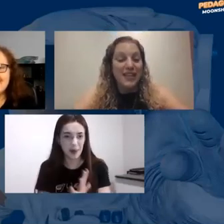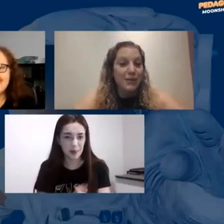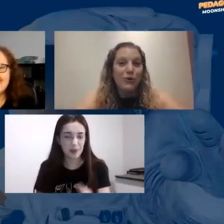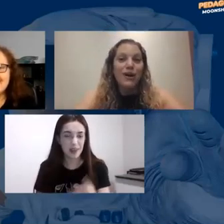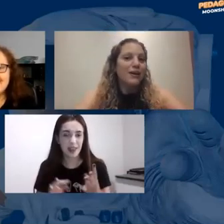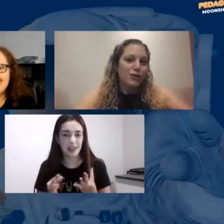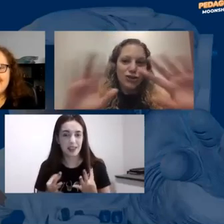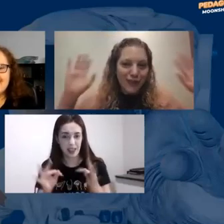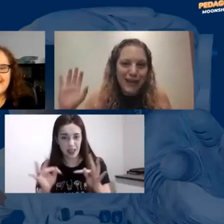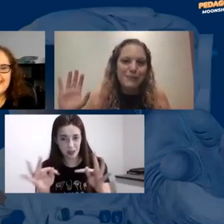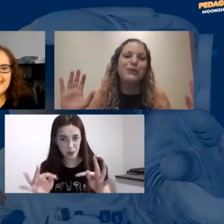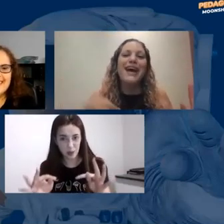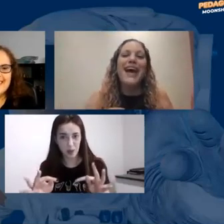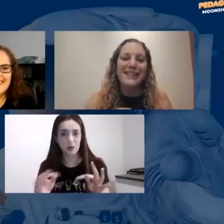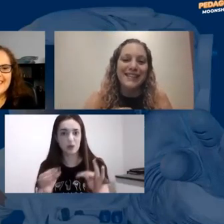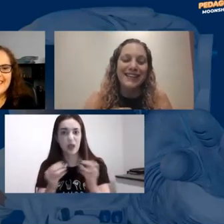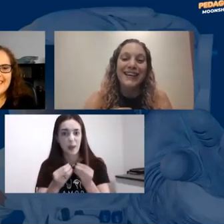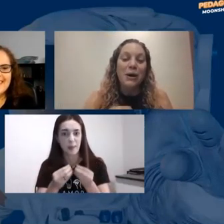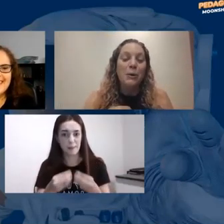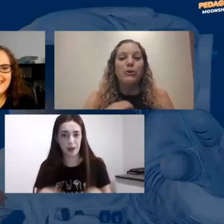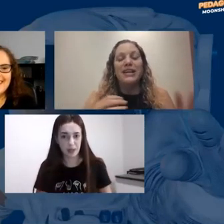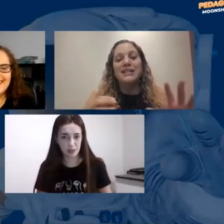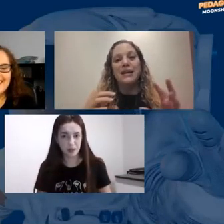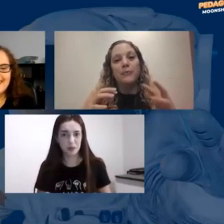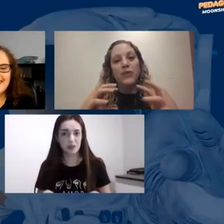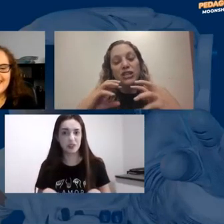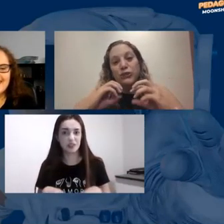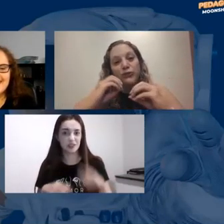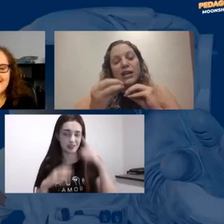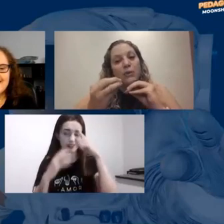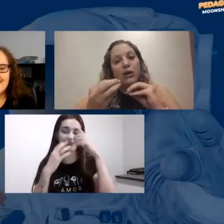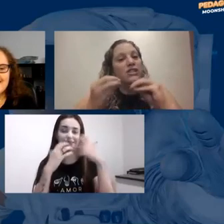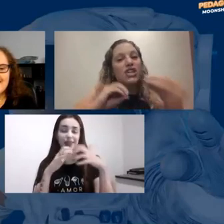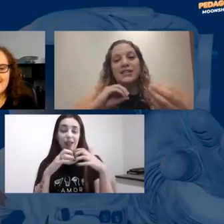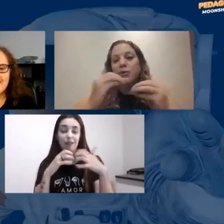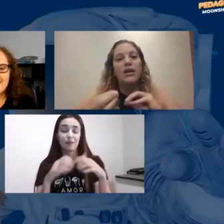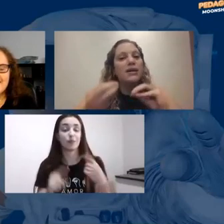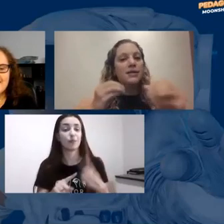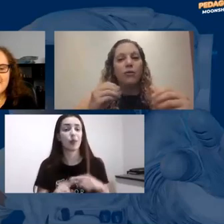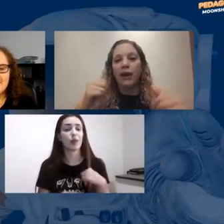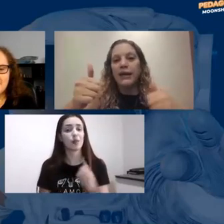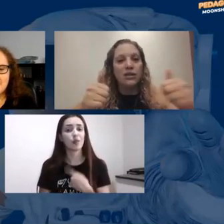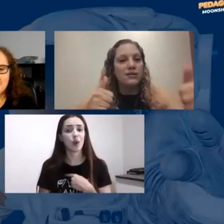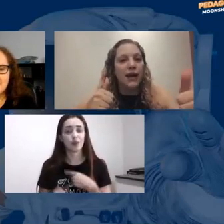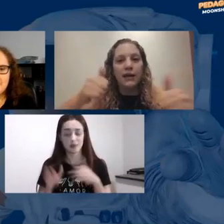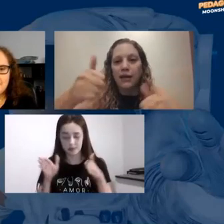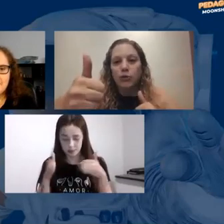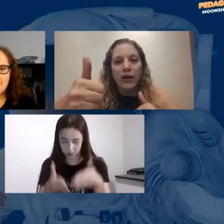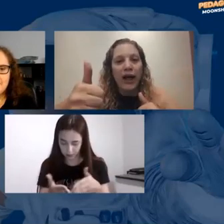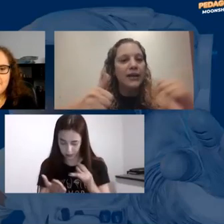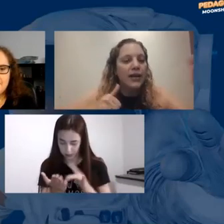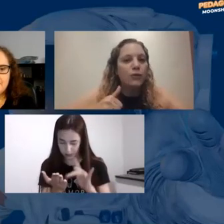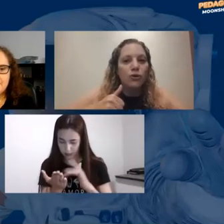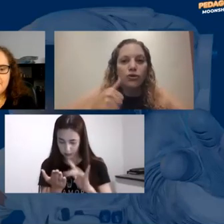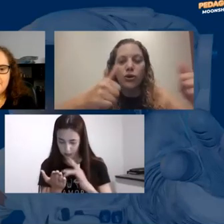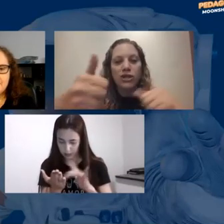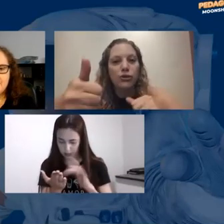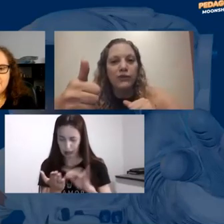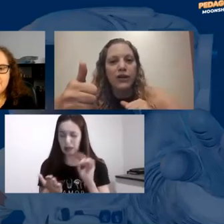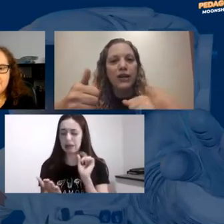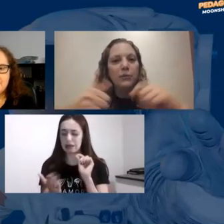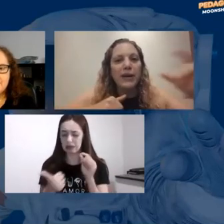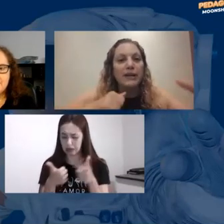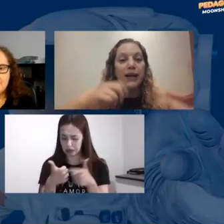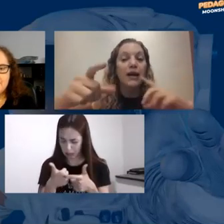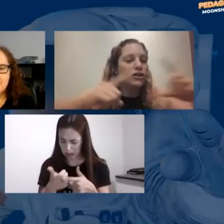prejudicam o cérebro então a gente já vai responder essa porque assim a gente fica numa coisa de ação e reação like e dislike ninguém deu like quem não gostou